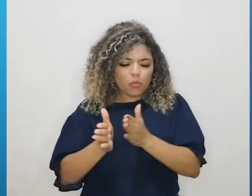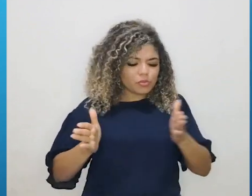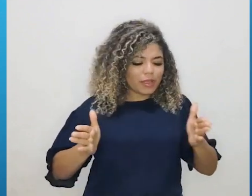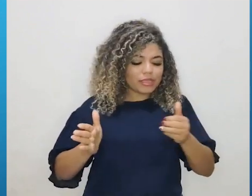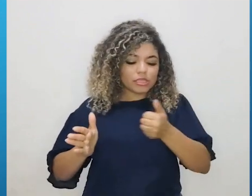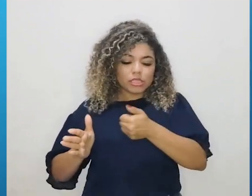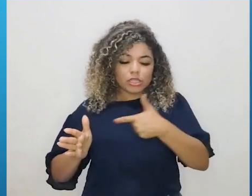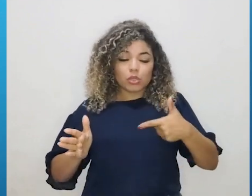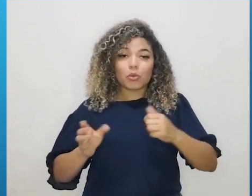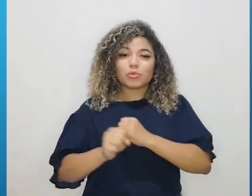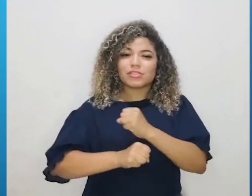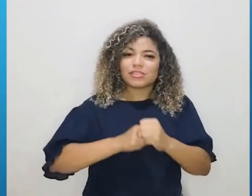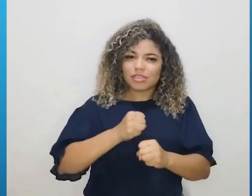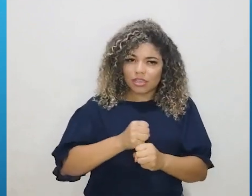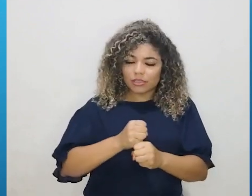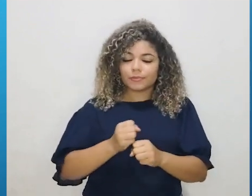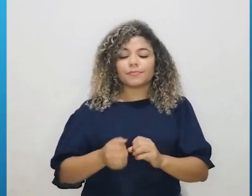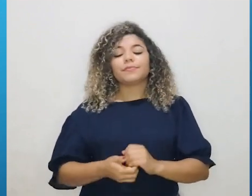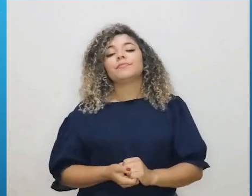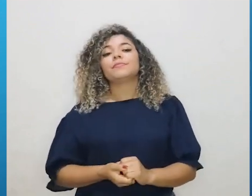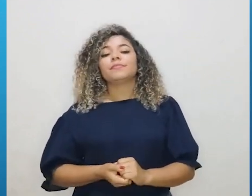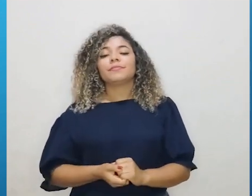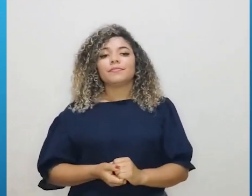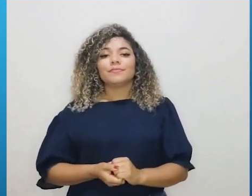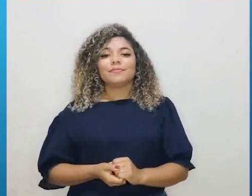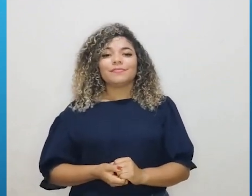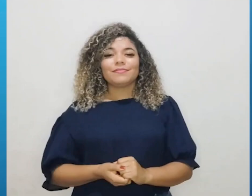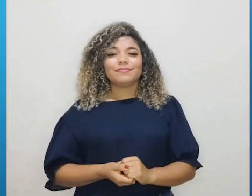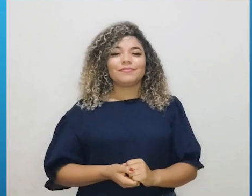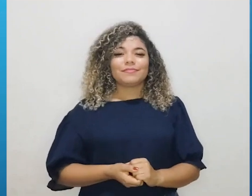certo? Então eles fizeram aí o censo em 2022.